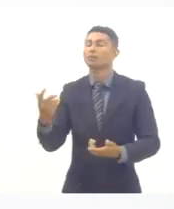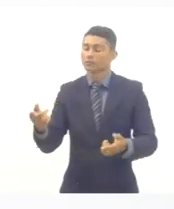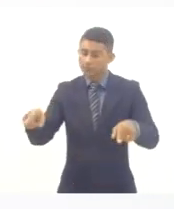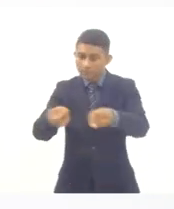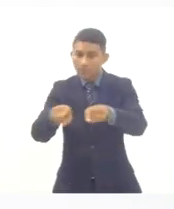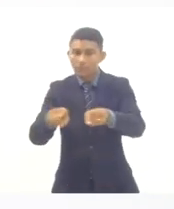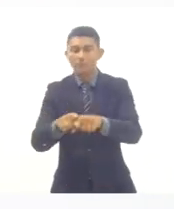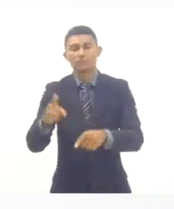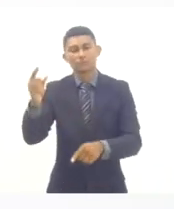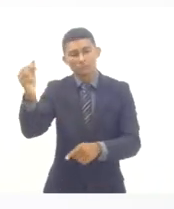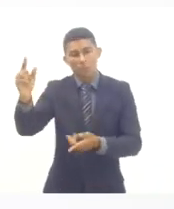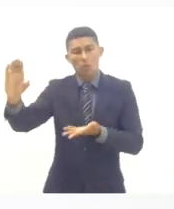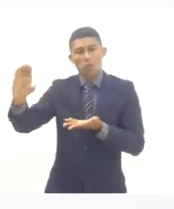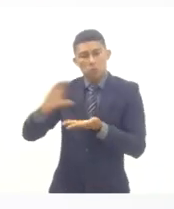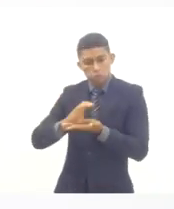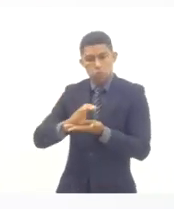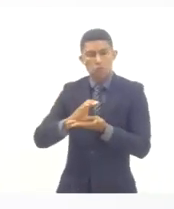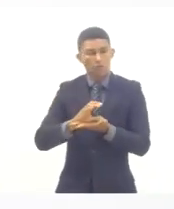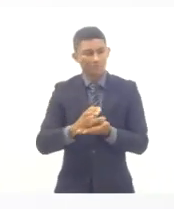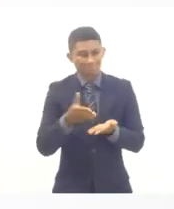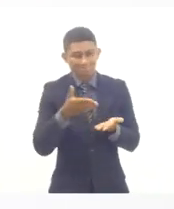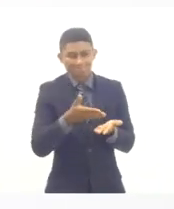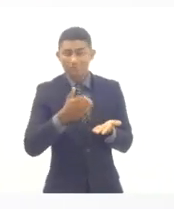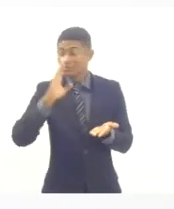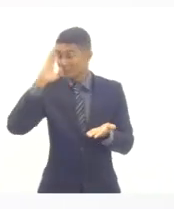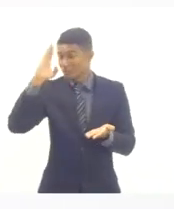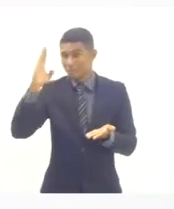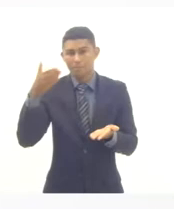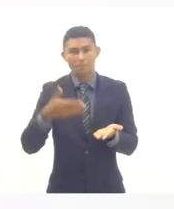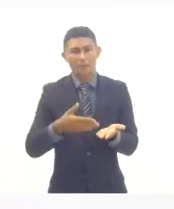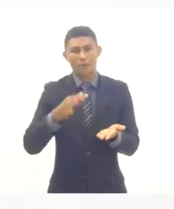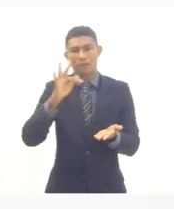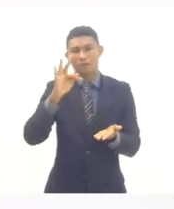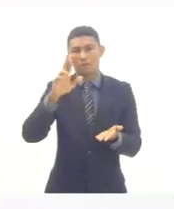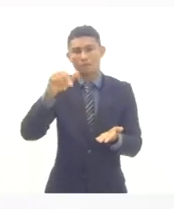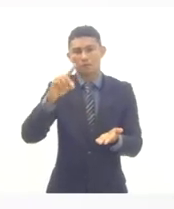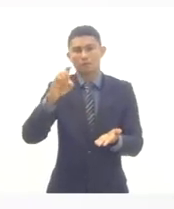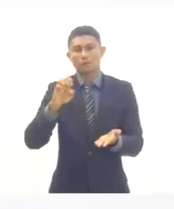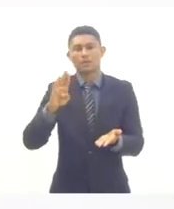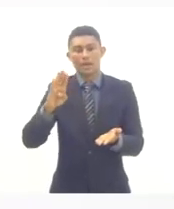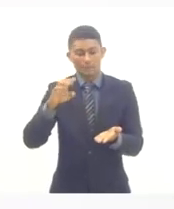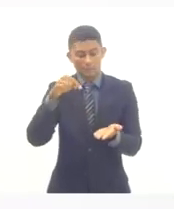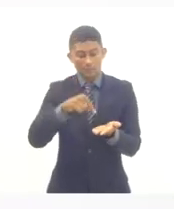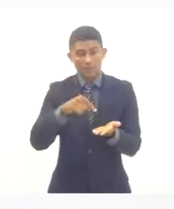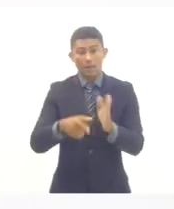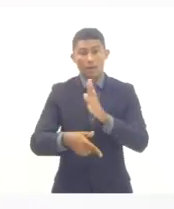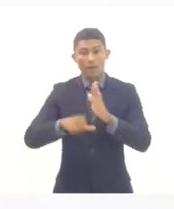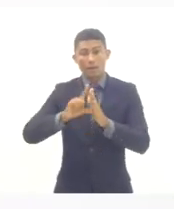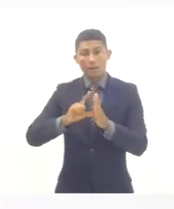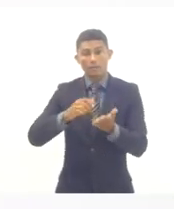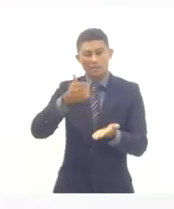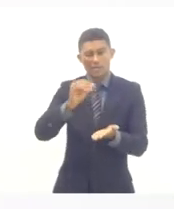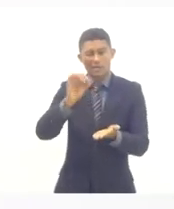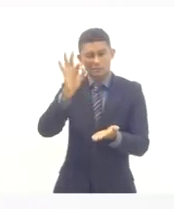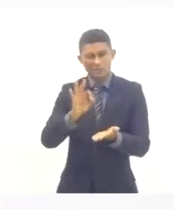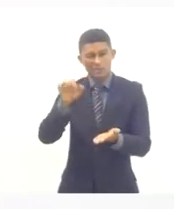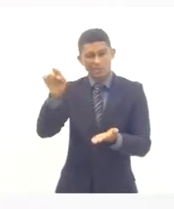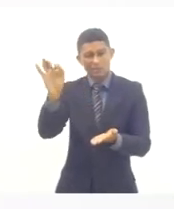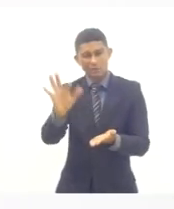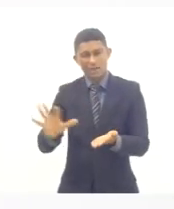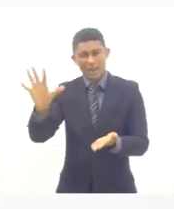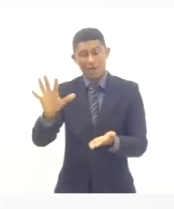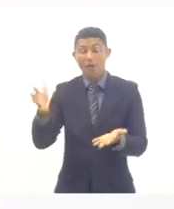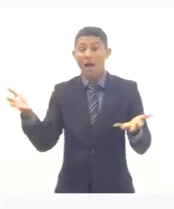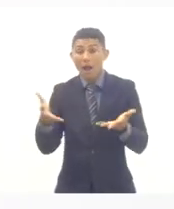fundo, que é o principal fundo financiador da educação brasileira, passou de 10% para 23% a participação federal, o que é um